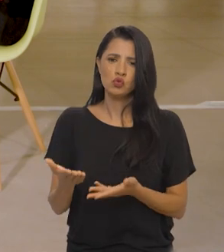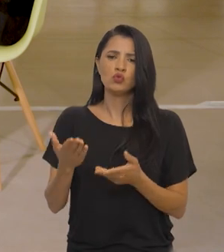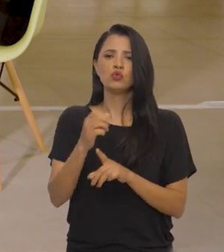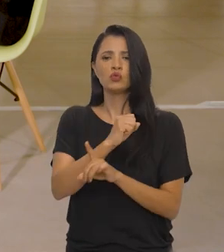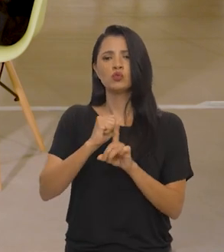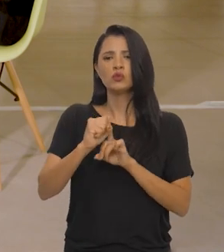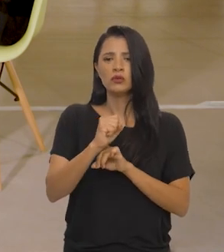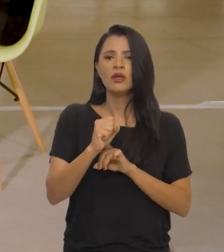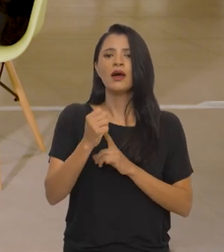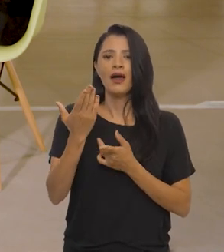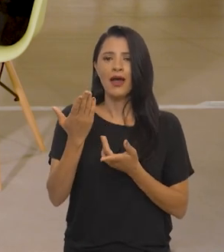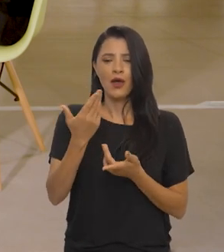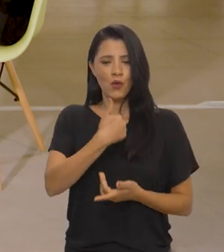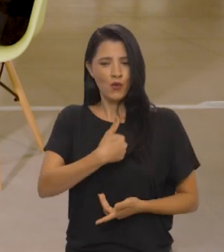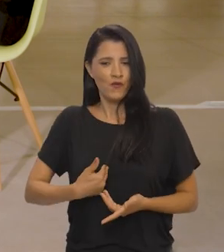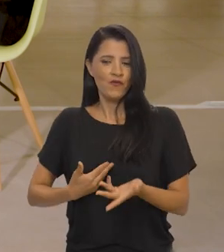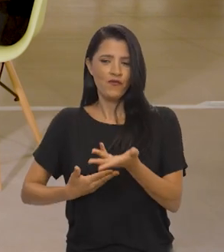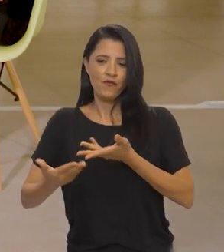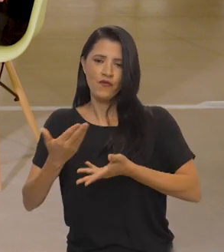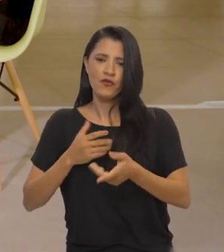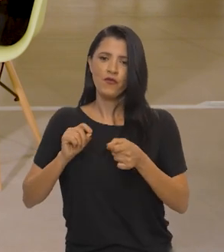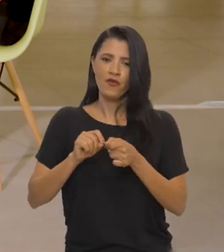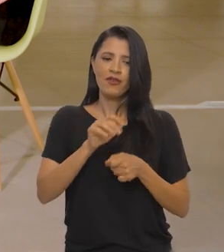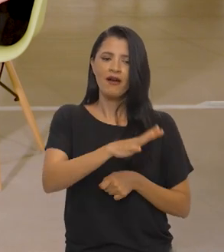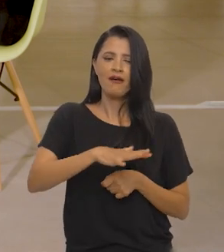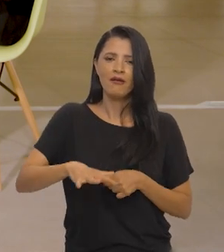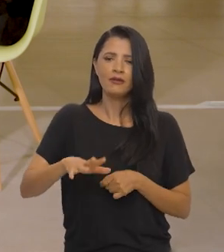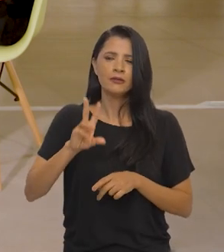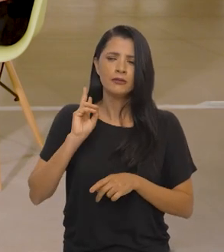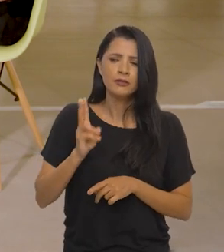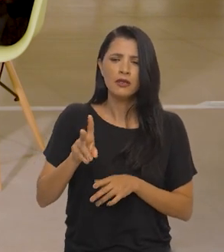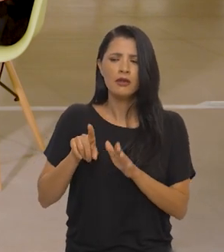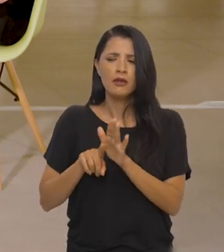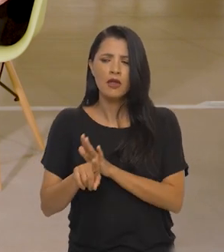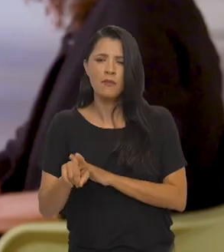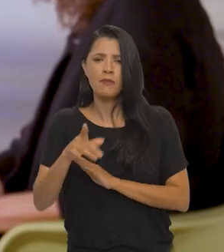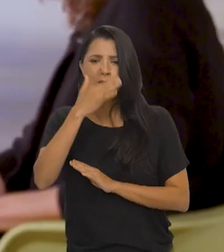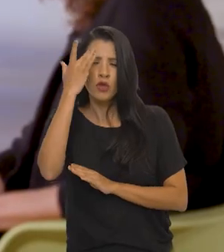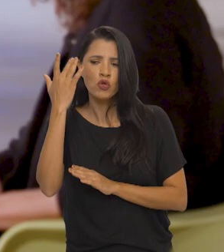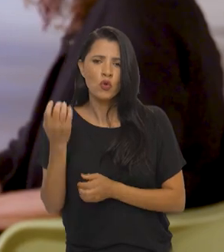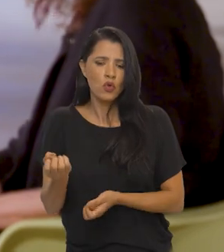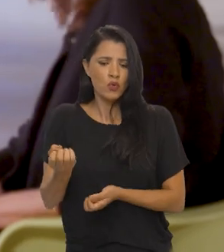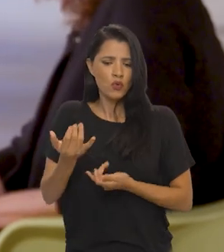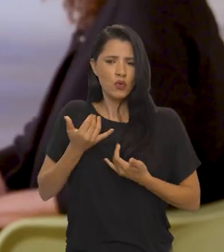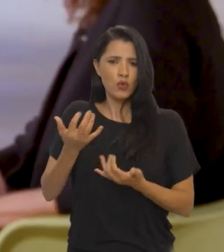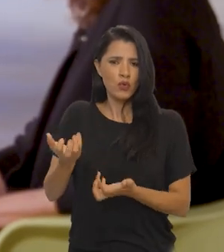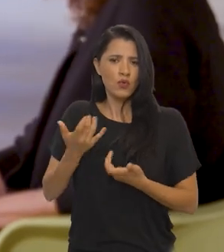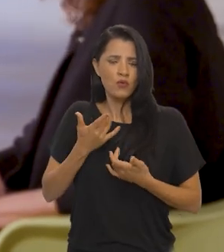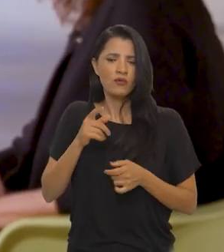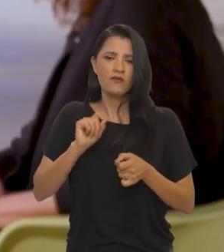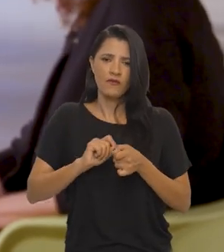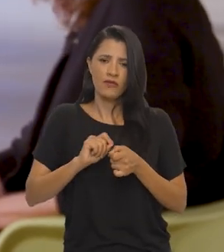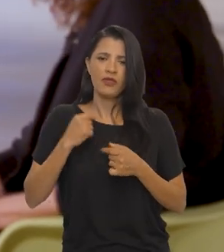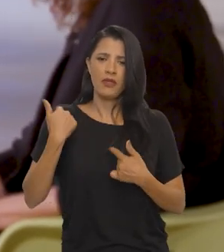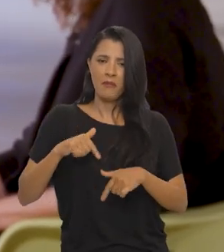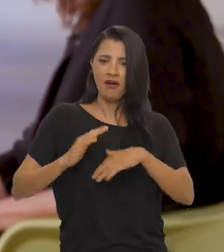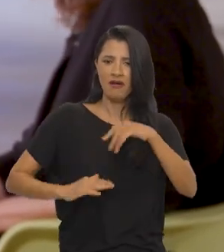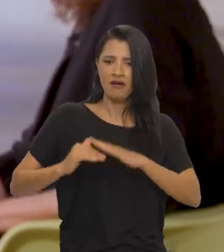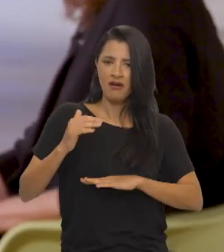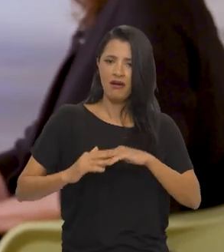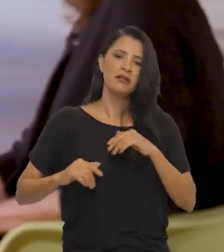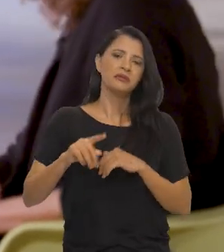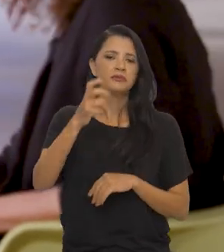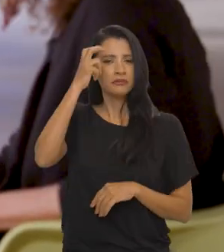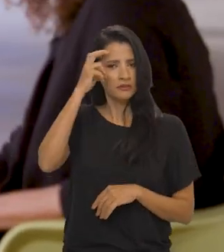com a sociedade, como o governo tem feito em todas as áreas, ouvindo as pessoas que fazem na prática